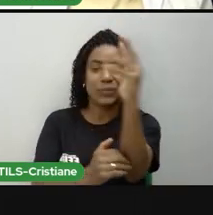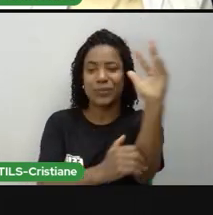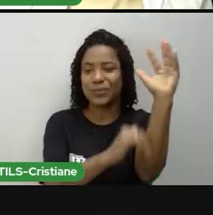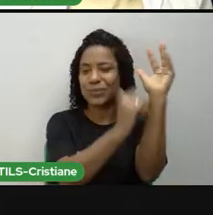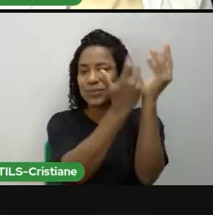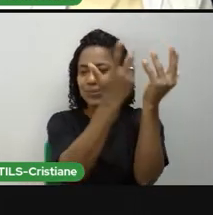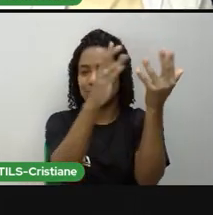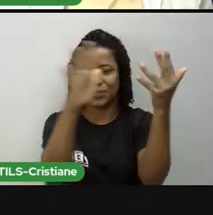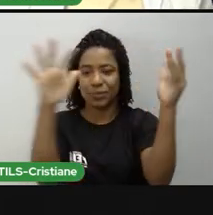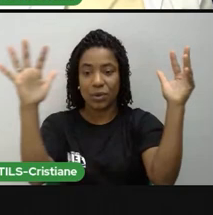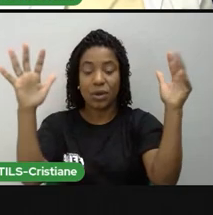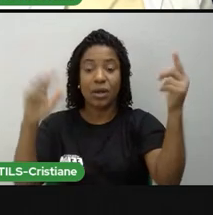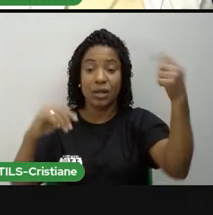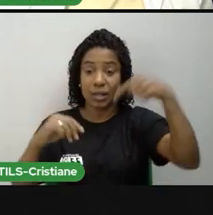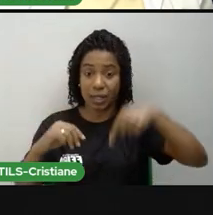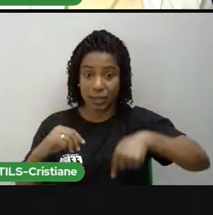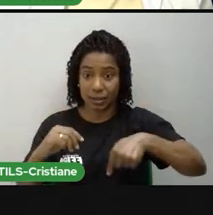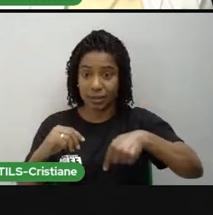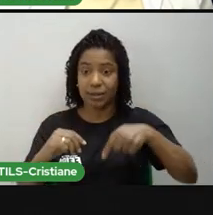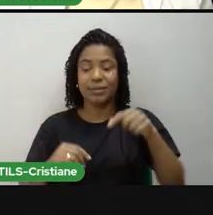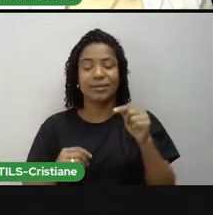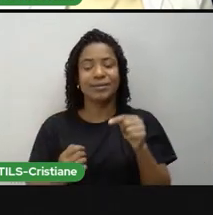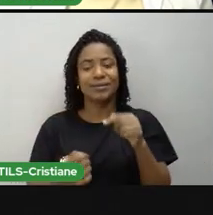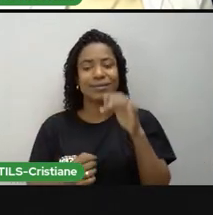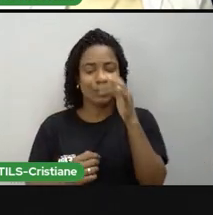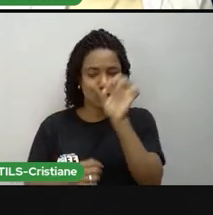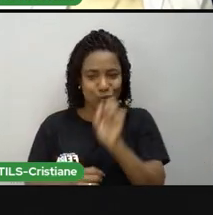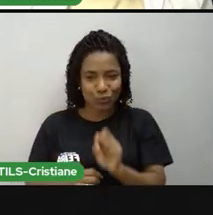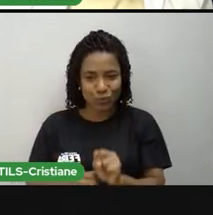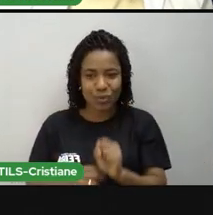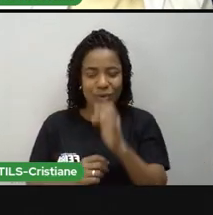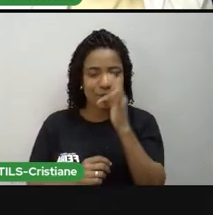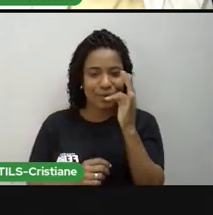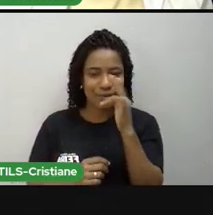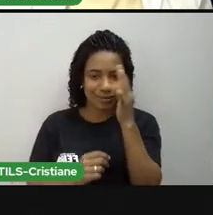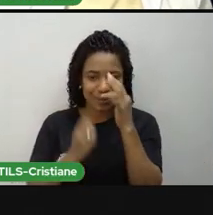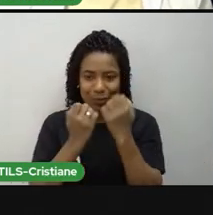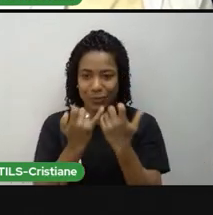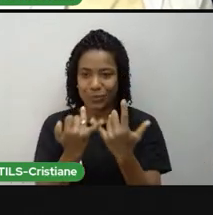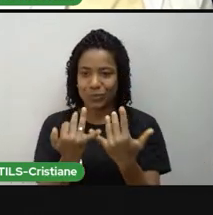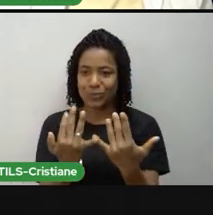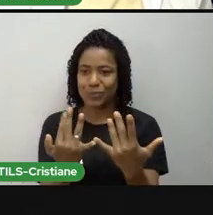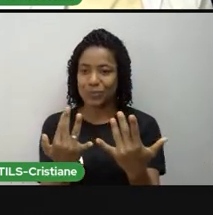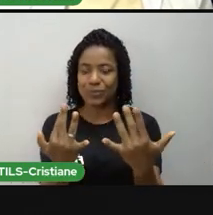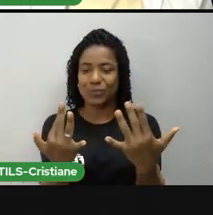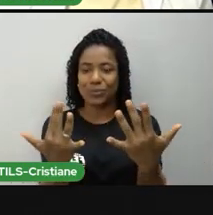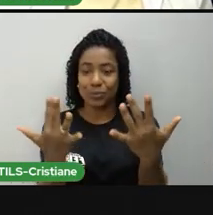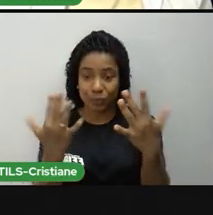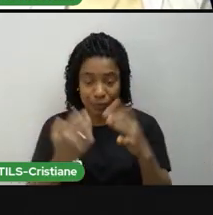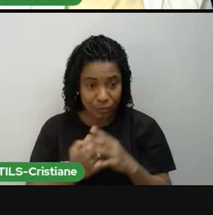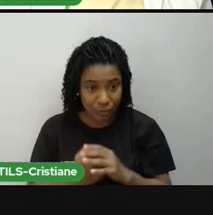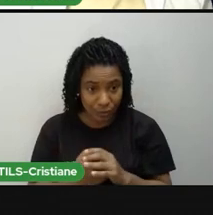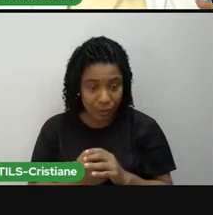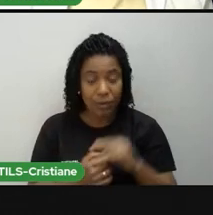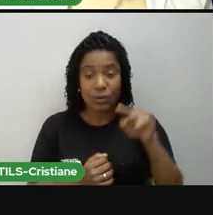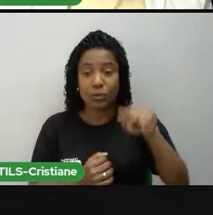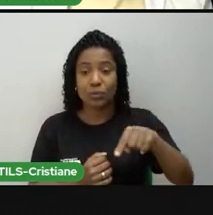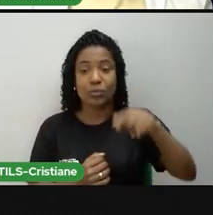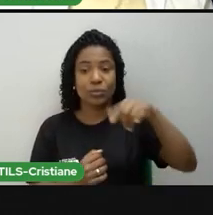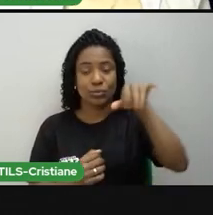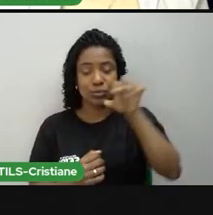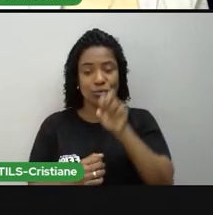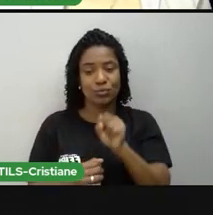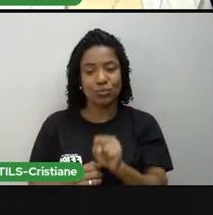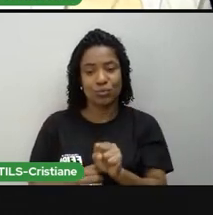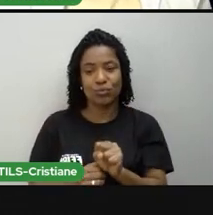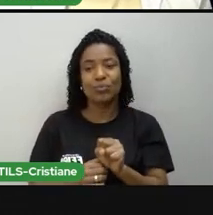características que estavam lá. Aqui, agora, no hemisfério norte, às noites elas vão chegar logo, e aqui no hemisfério sul a gente vai ter um período